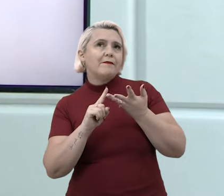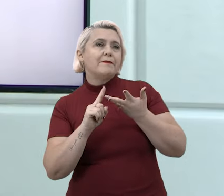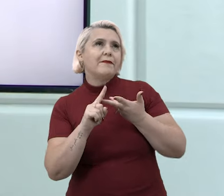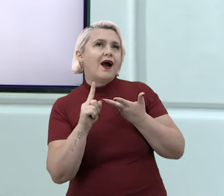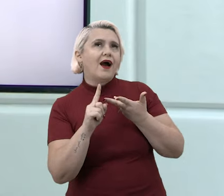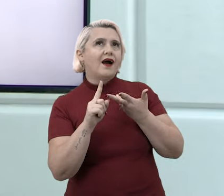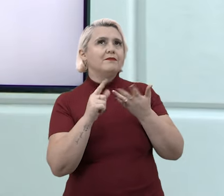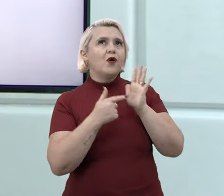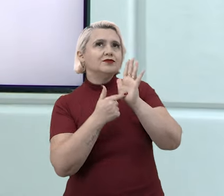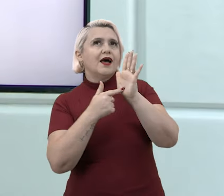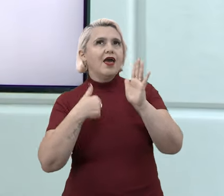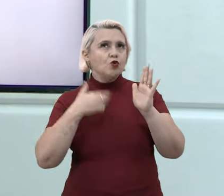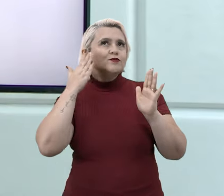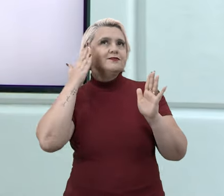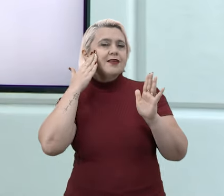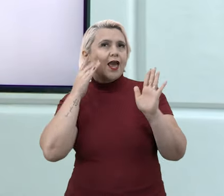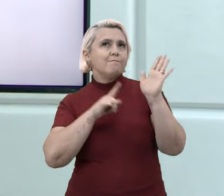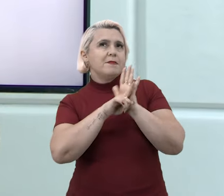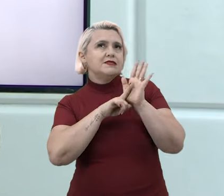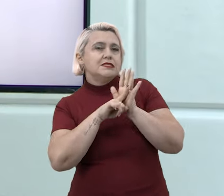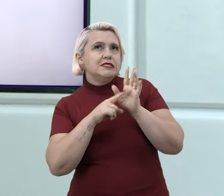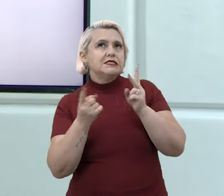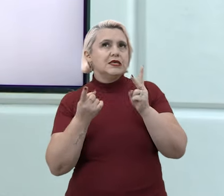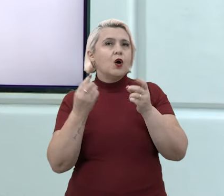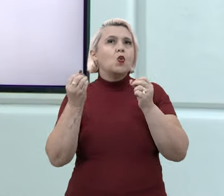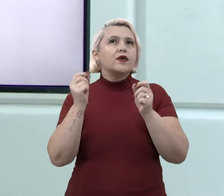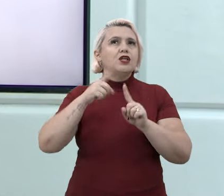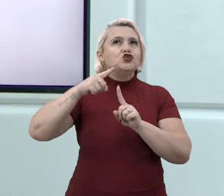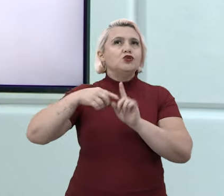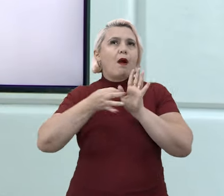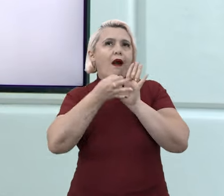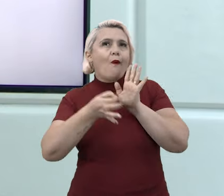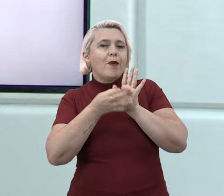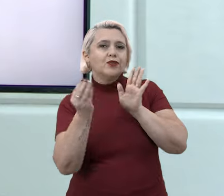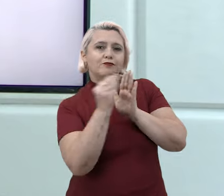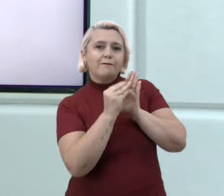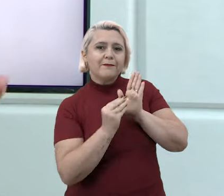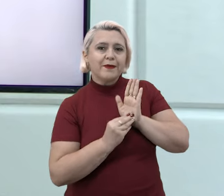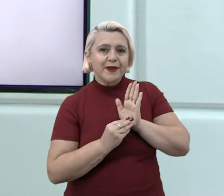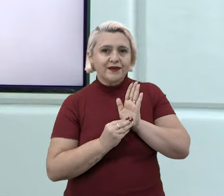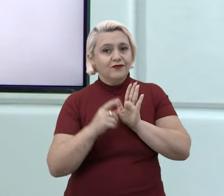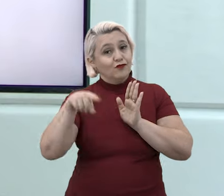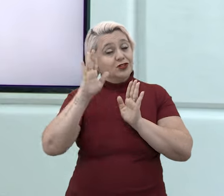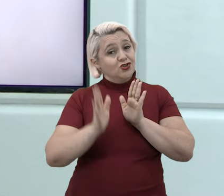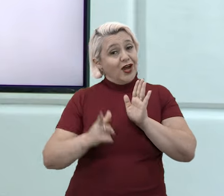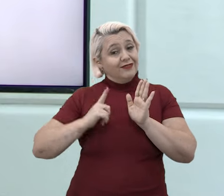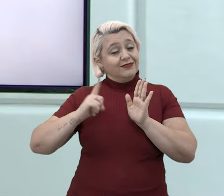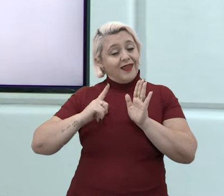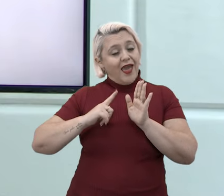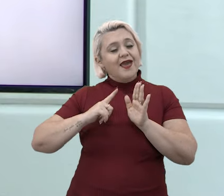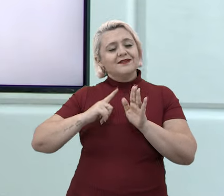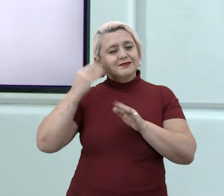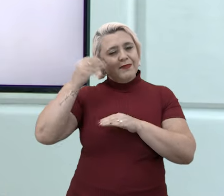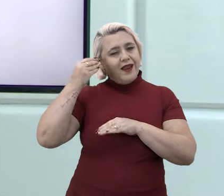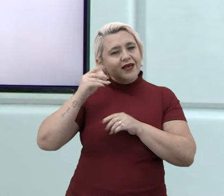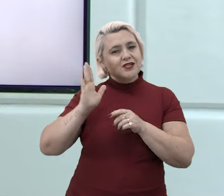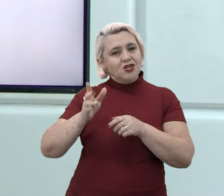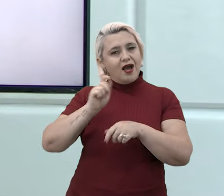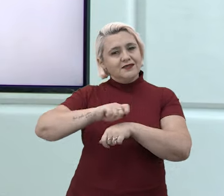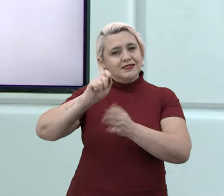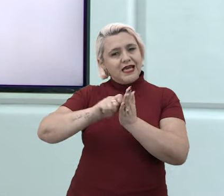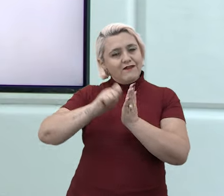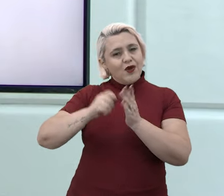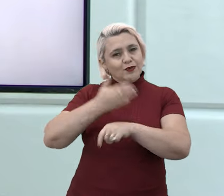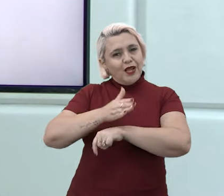hum, o que eu vou usar para demonstrar aqui que recurso eu vou usar, que tipo de argumento? Porque você tem um monte de carta na manga